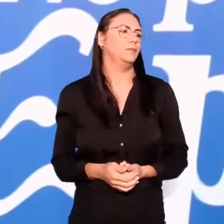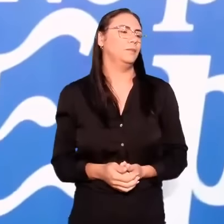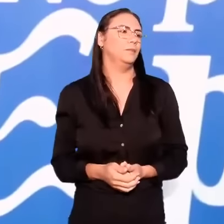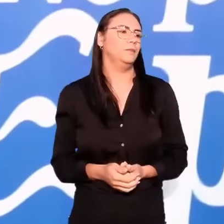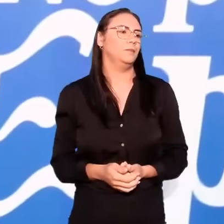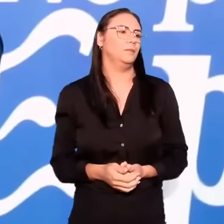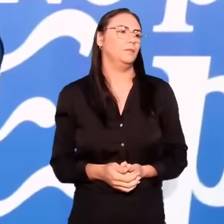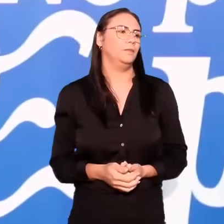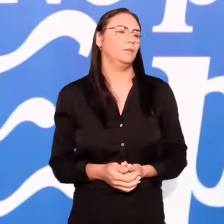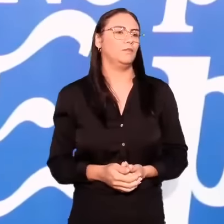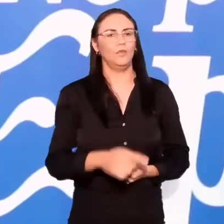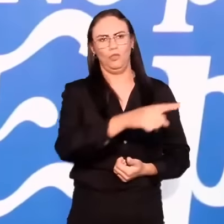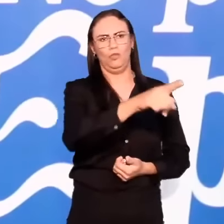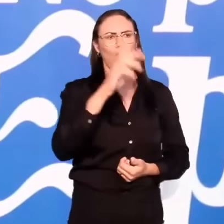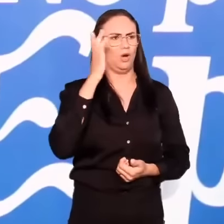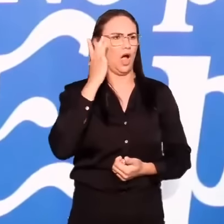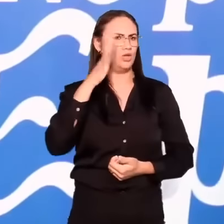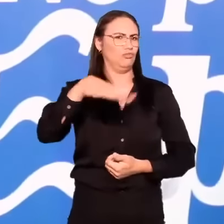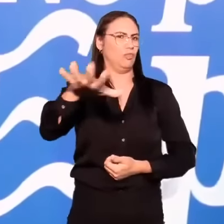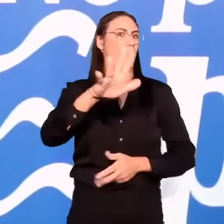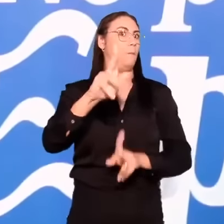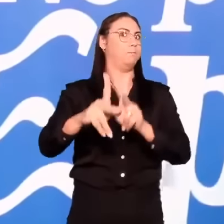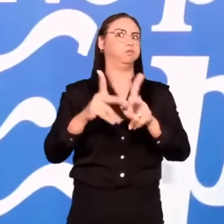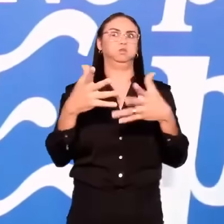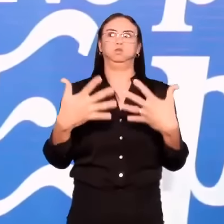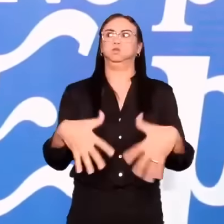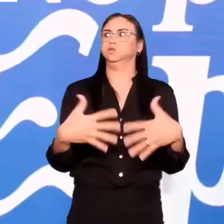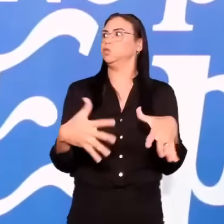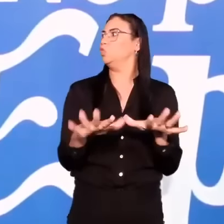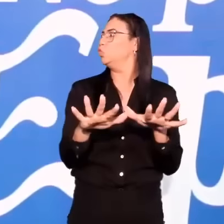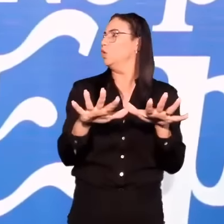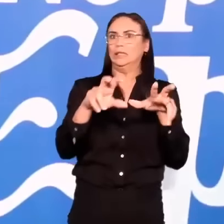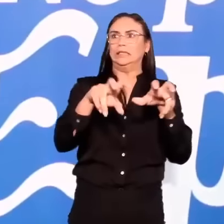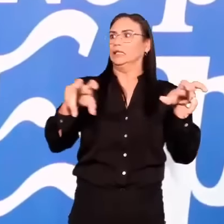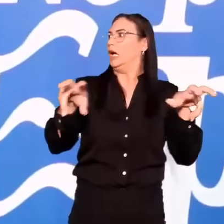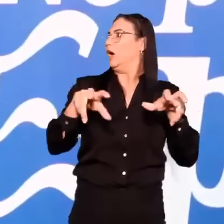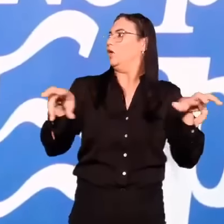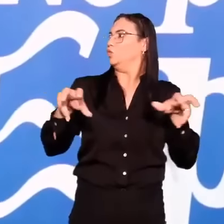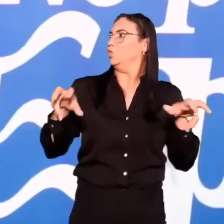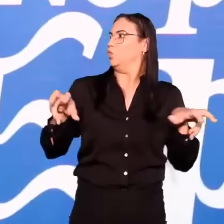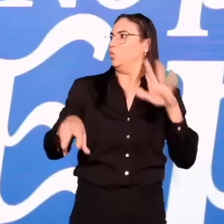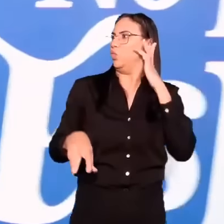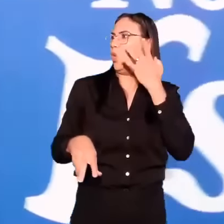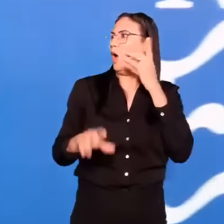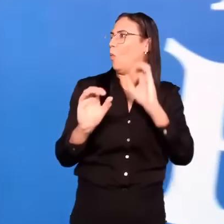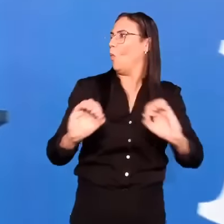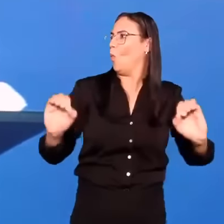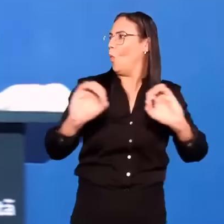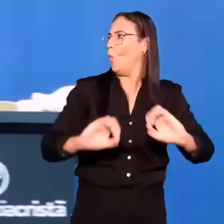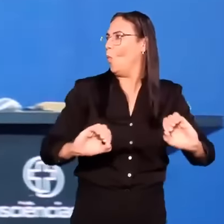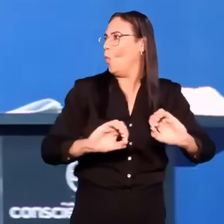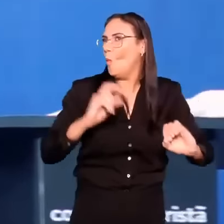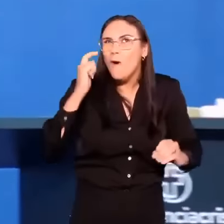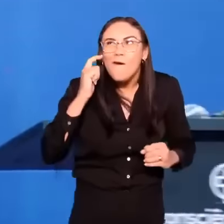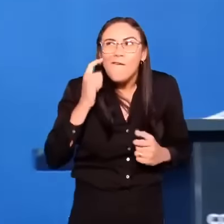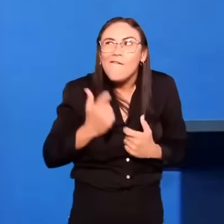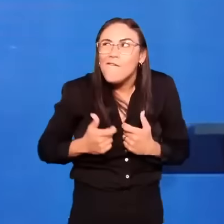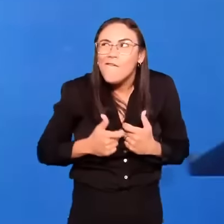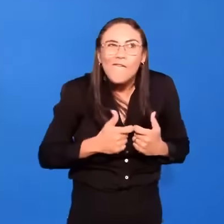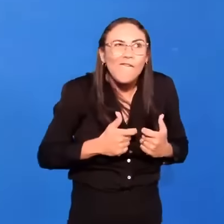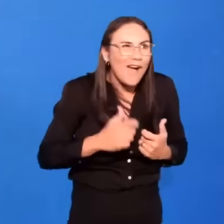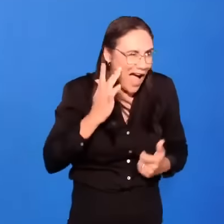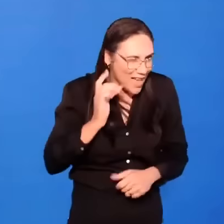Você acha que em uma multidão de gente aqui. Desse tamanho. Não tem pessoas assim. Não tem pessoas